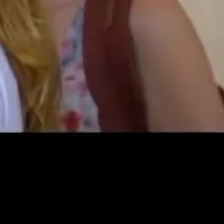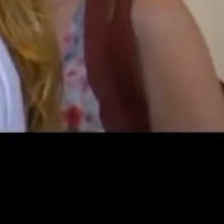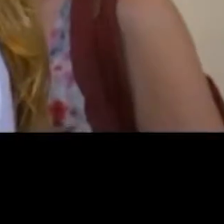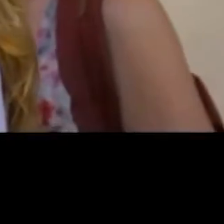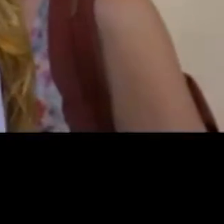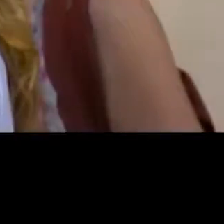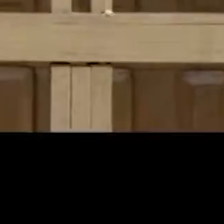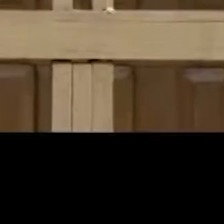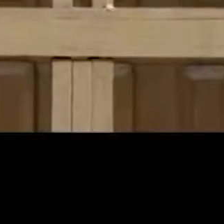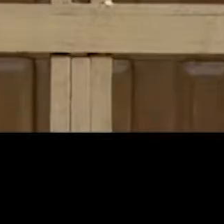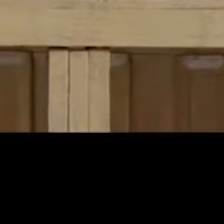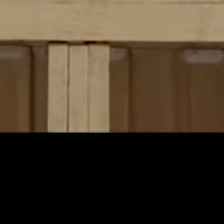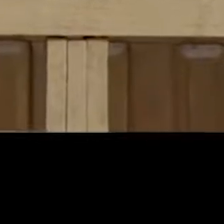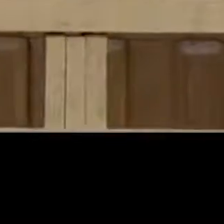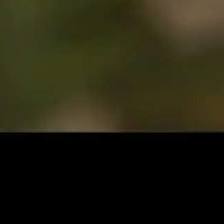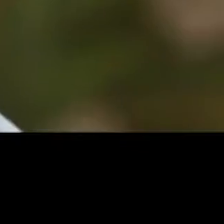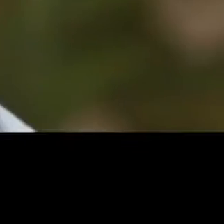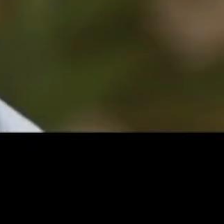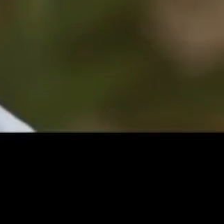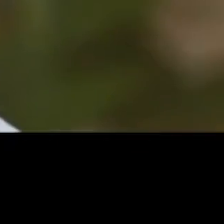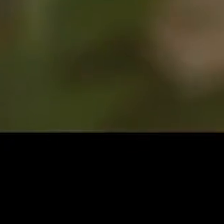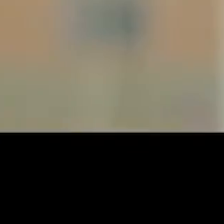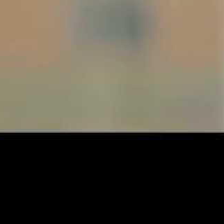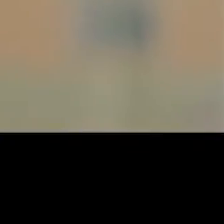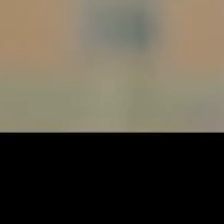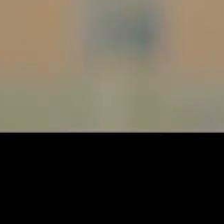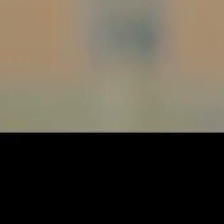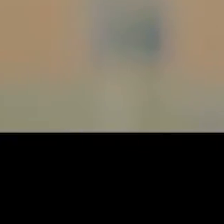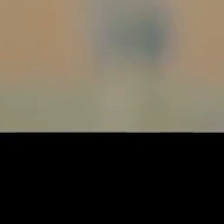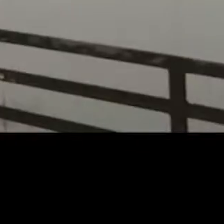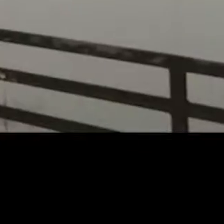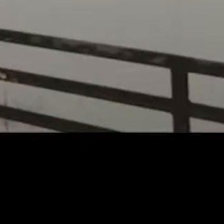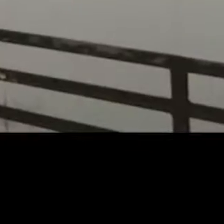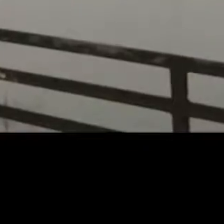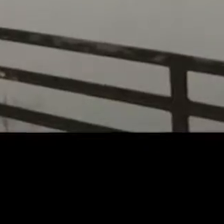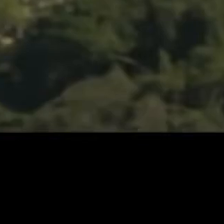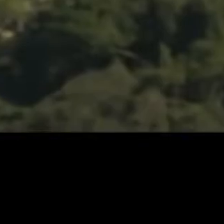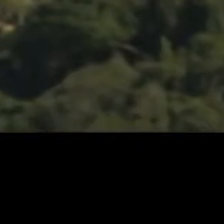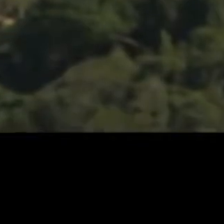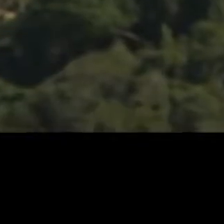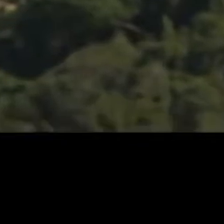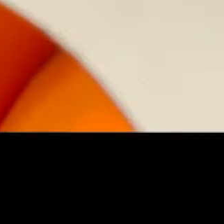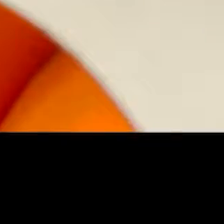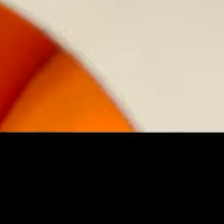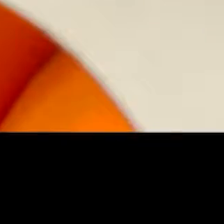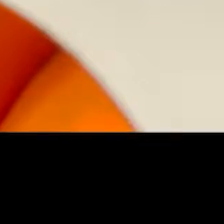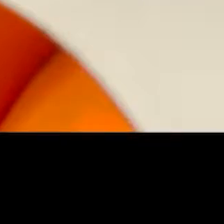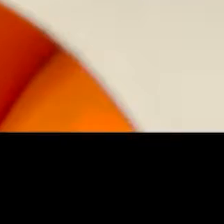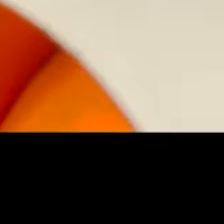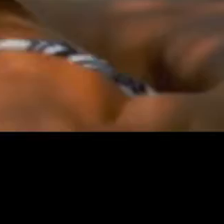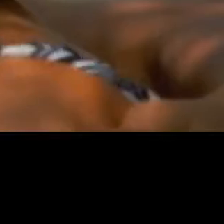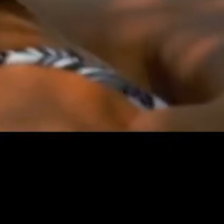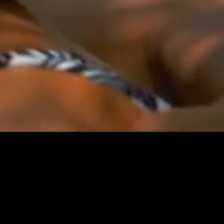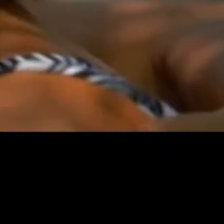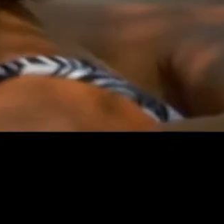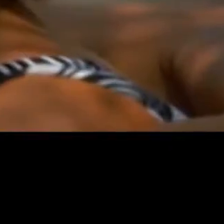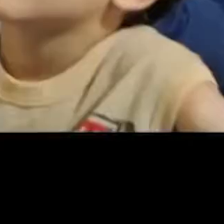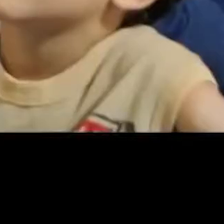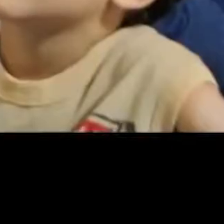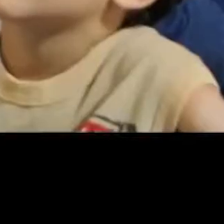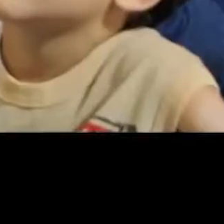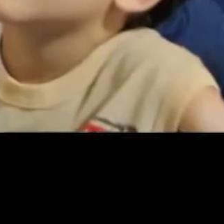Bolsa Família permitiu que milhares de brasileiros tivessem a oportunidade de se preparar para o mercado de trabalho e continua